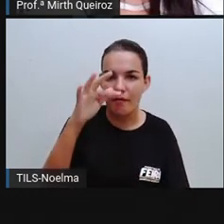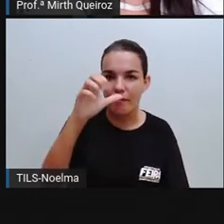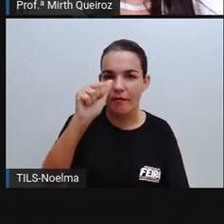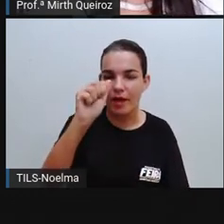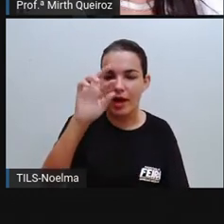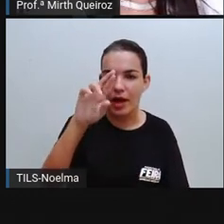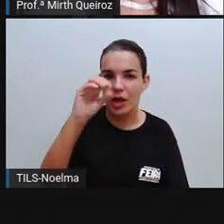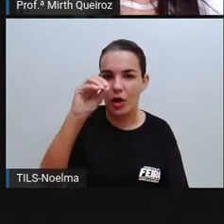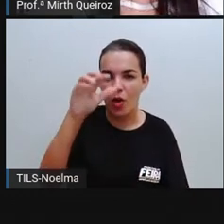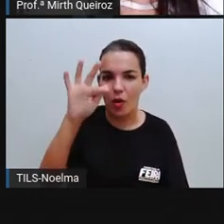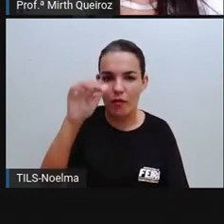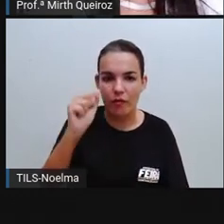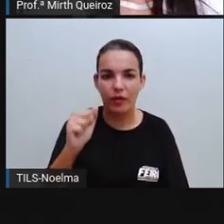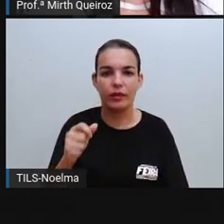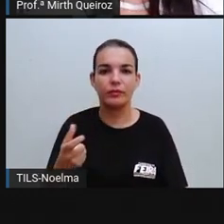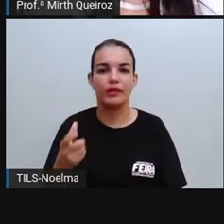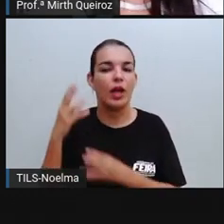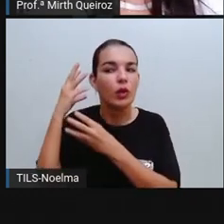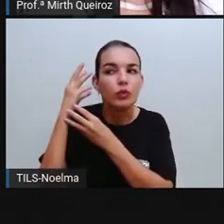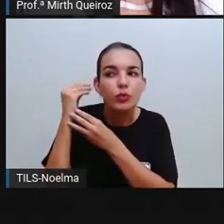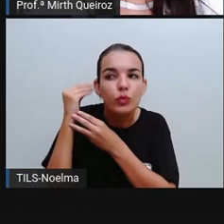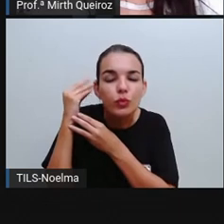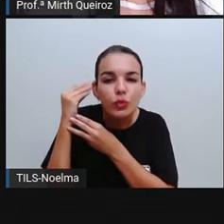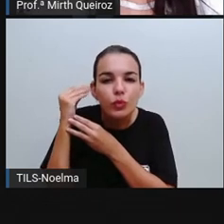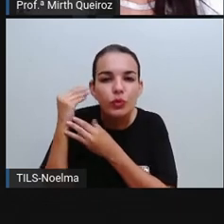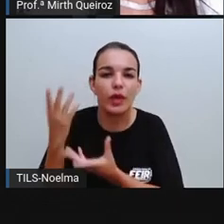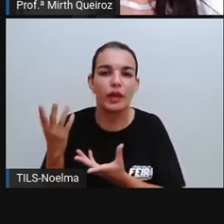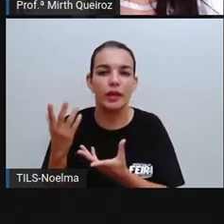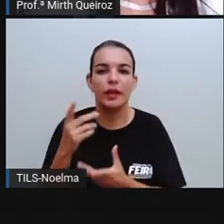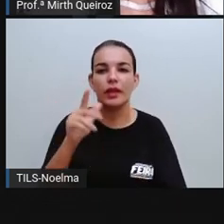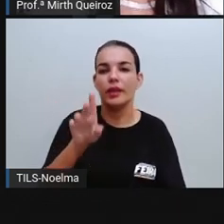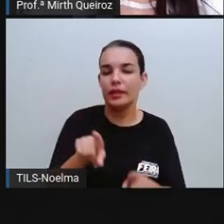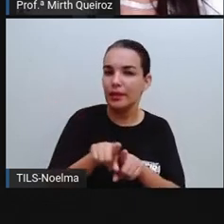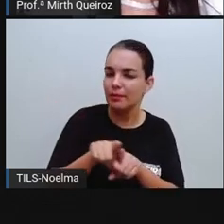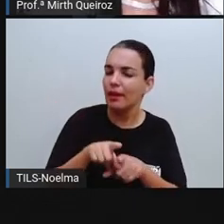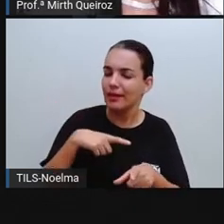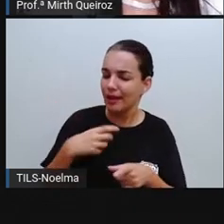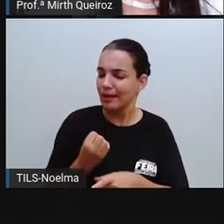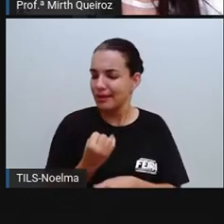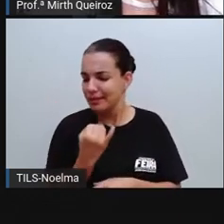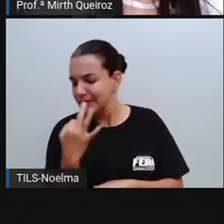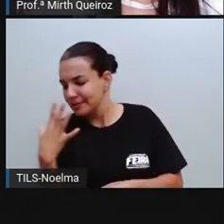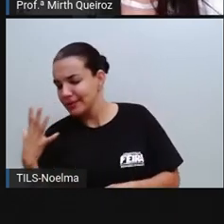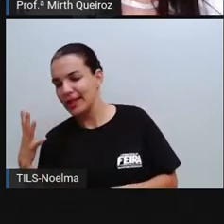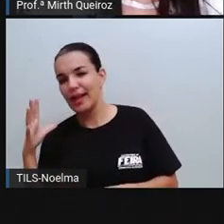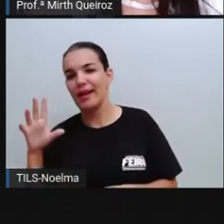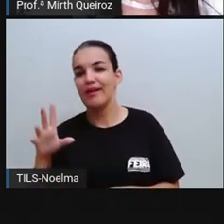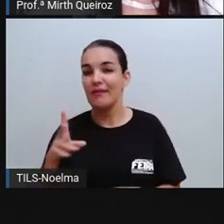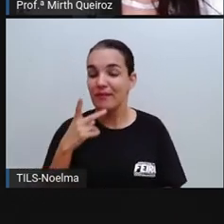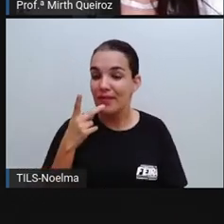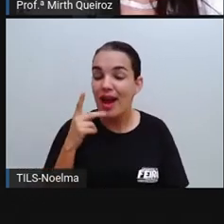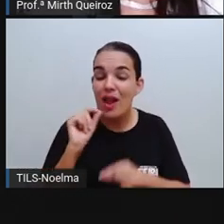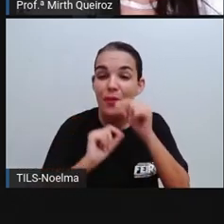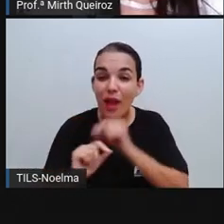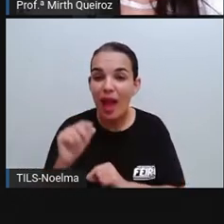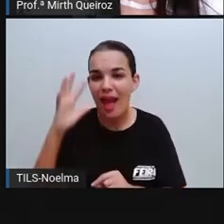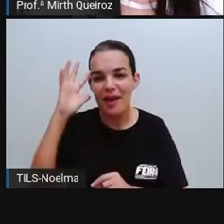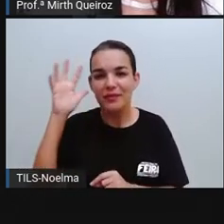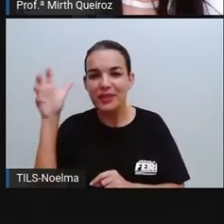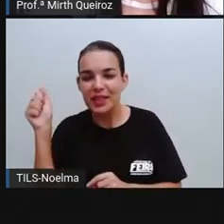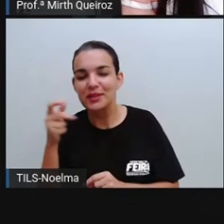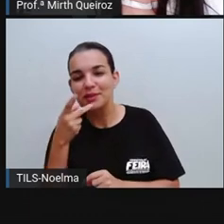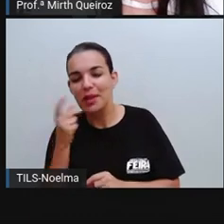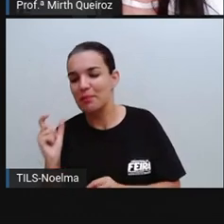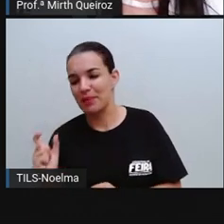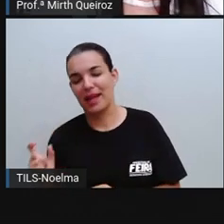coxixá, quitute. Essas palavras vieram a partir dos africanos, né? E foram incorporadas aí